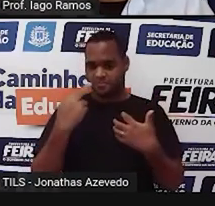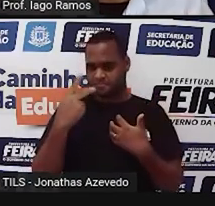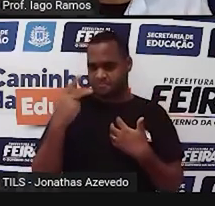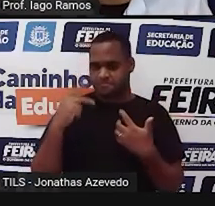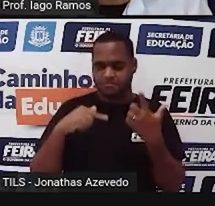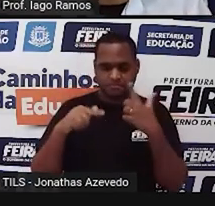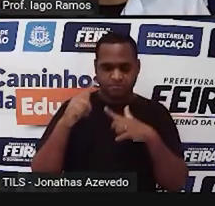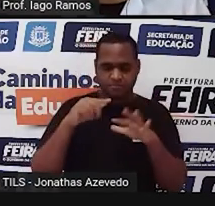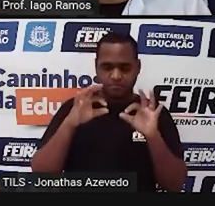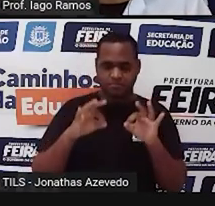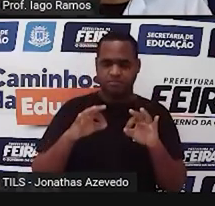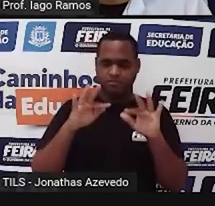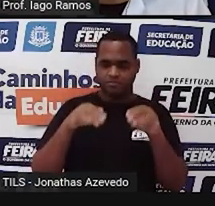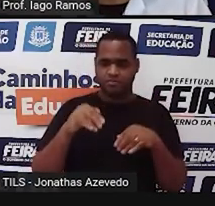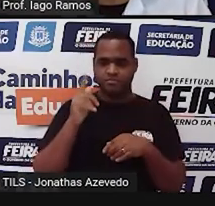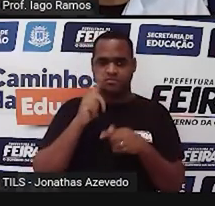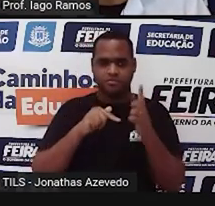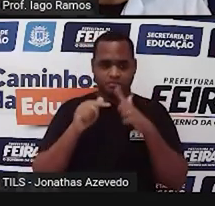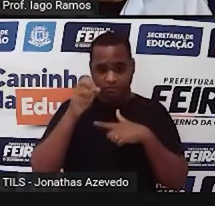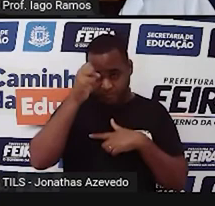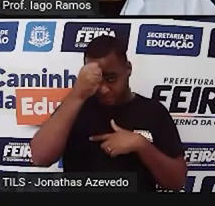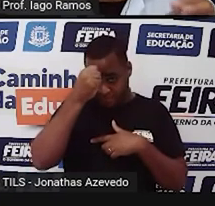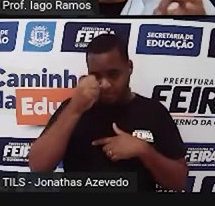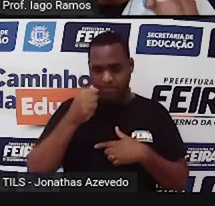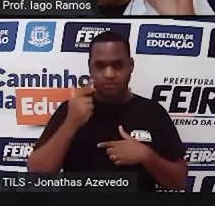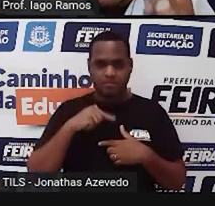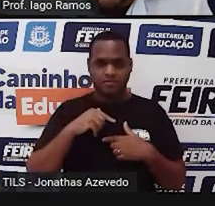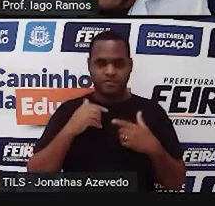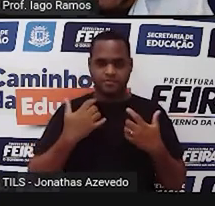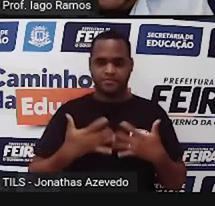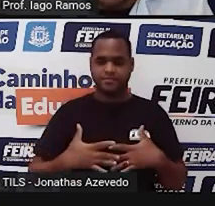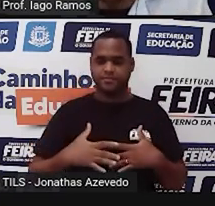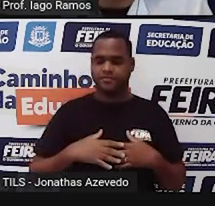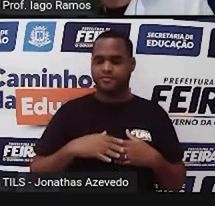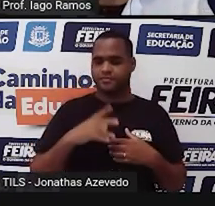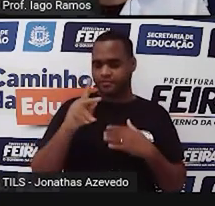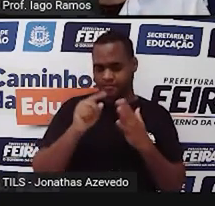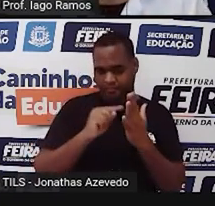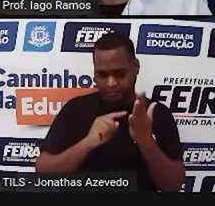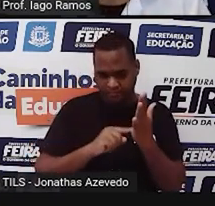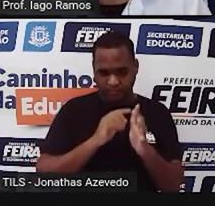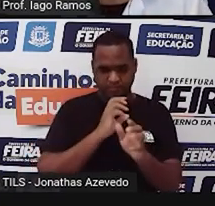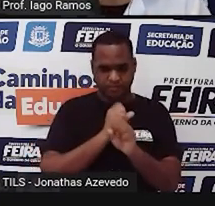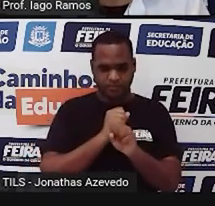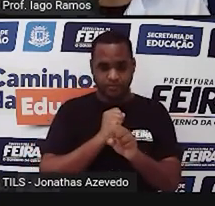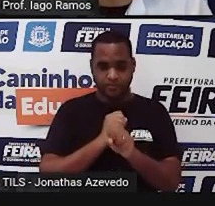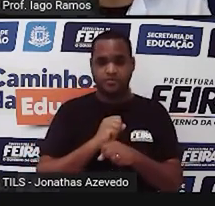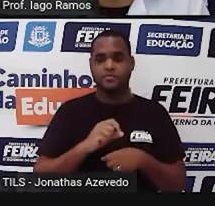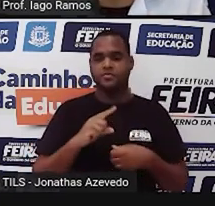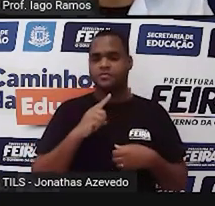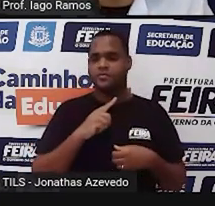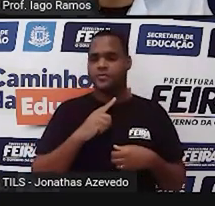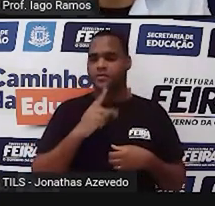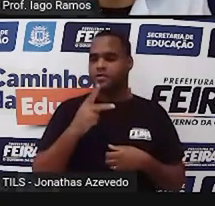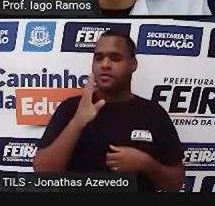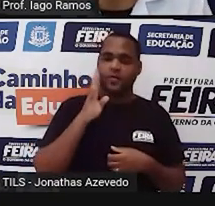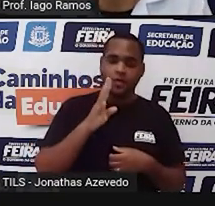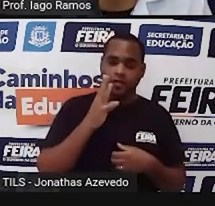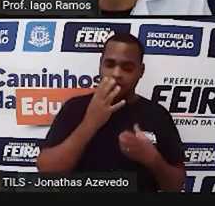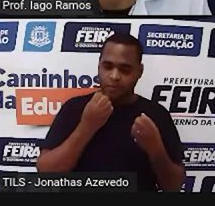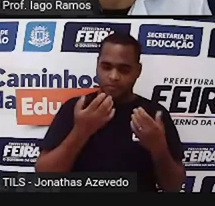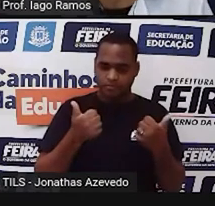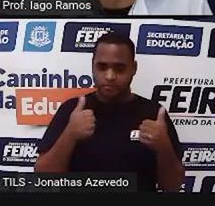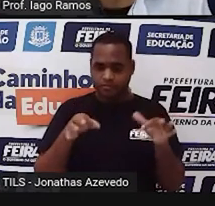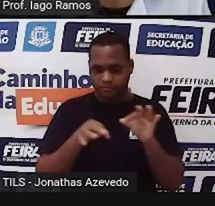fato, conseguir aprender. Certo? Você pode usar uma calculadora, tá? O legal também é você fazer isso,